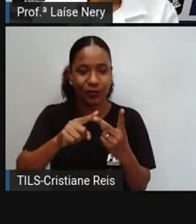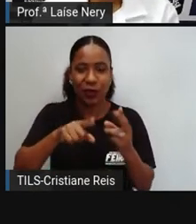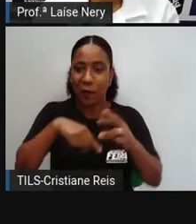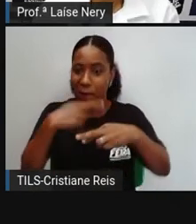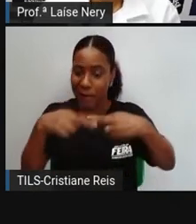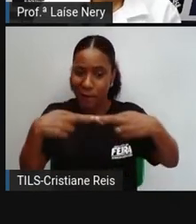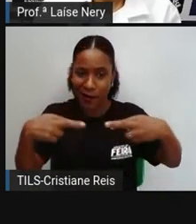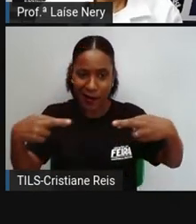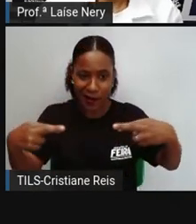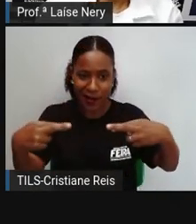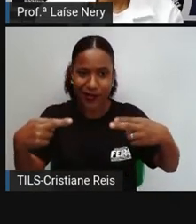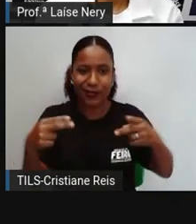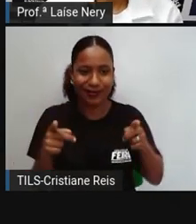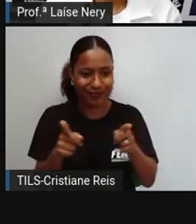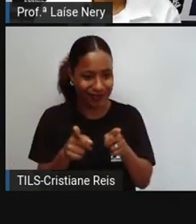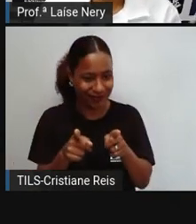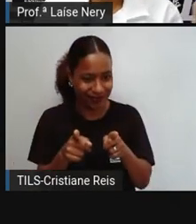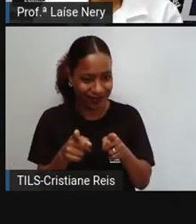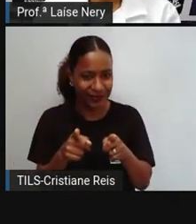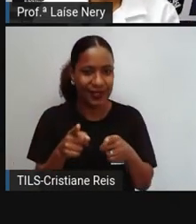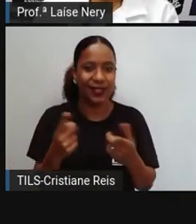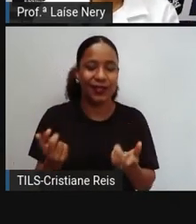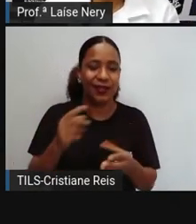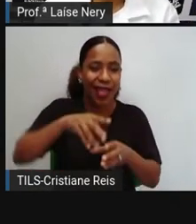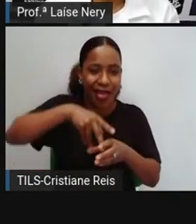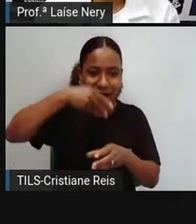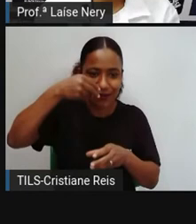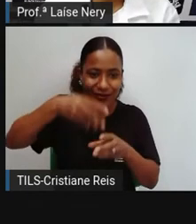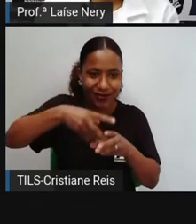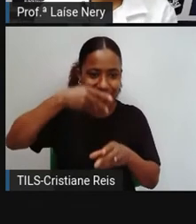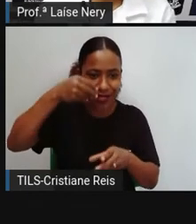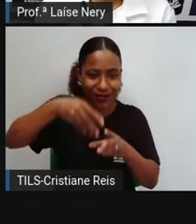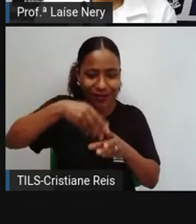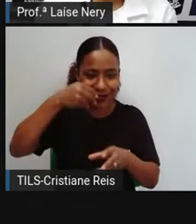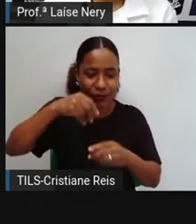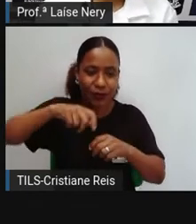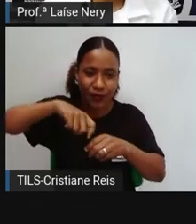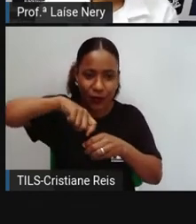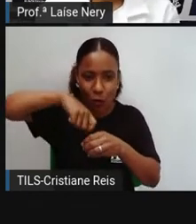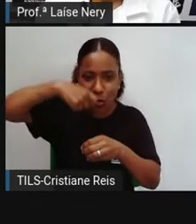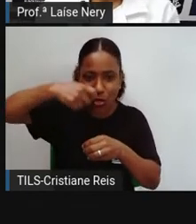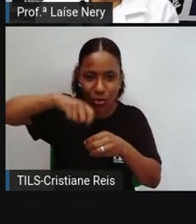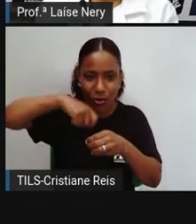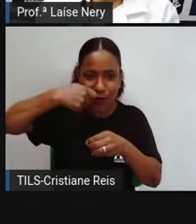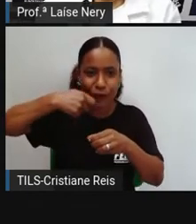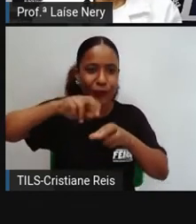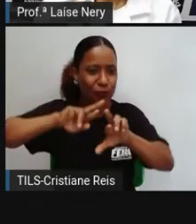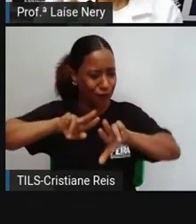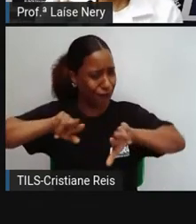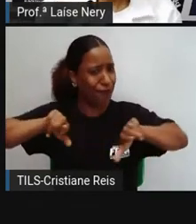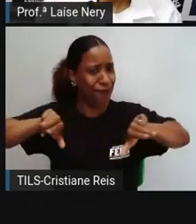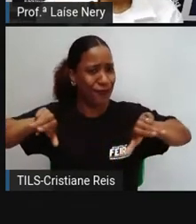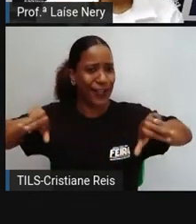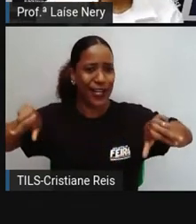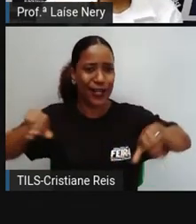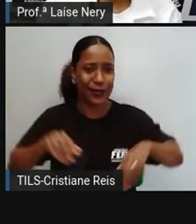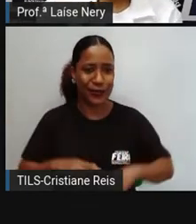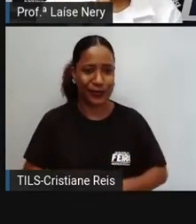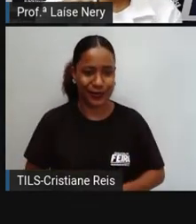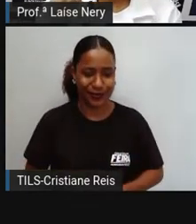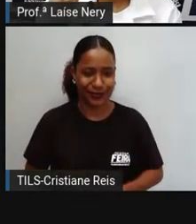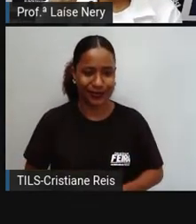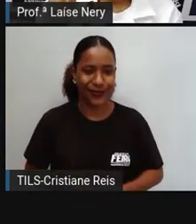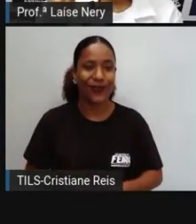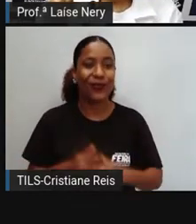instantâneo, salgadinhos, sorvetes, etc. Ali nós não temos mais